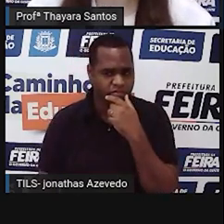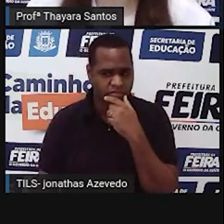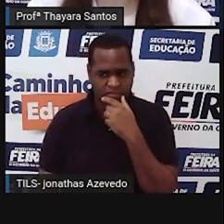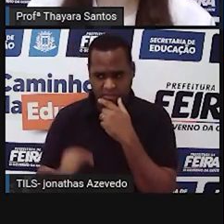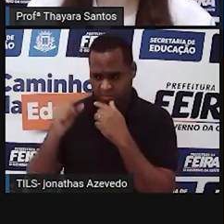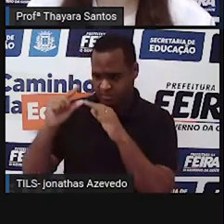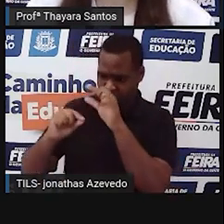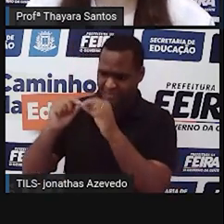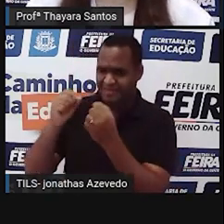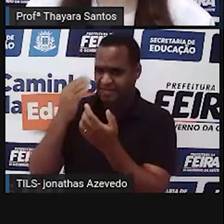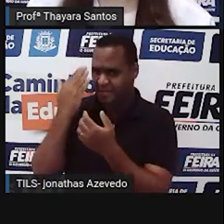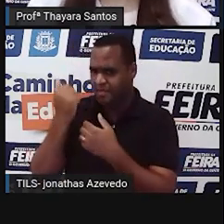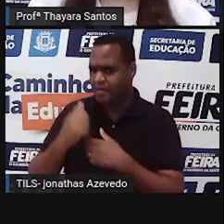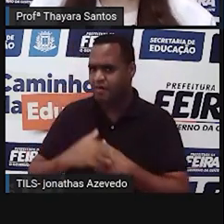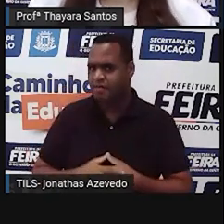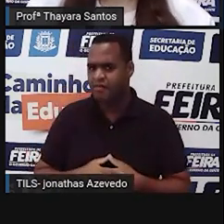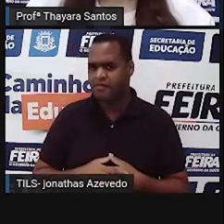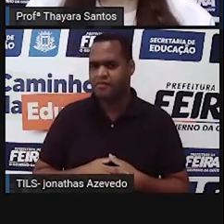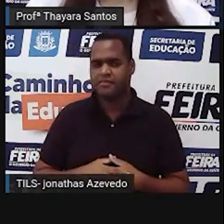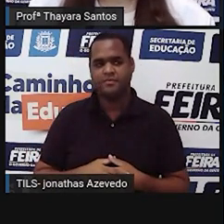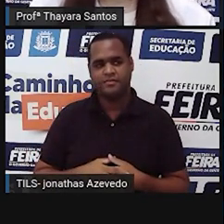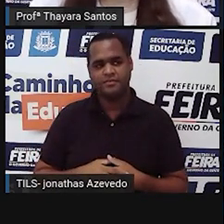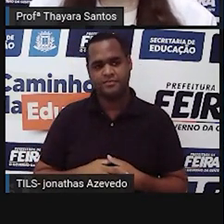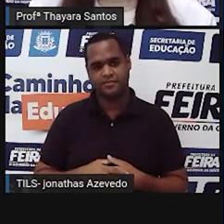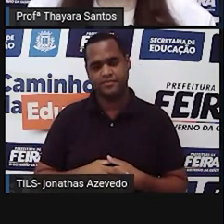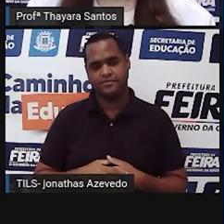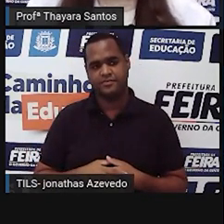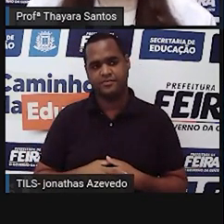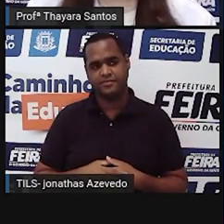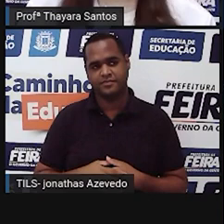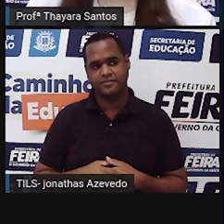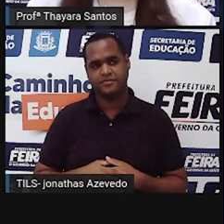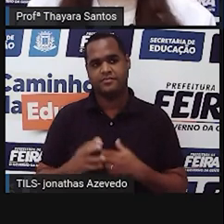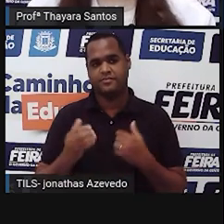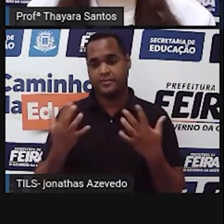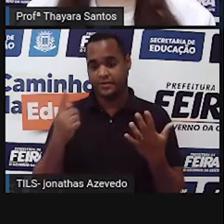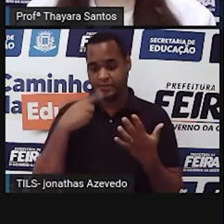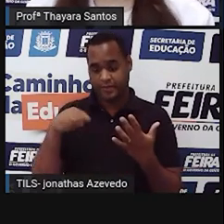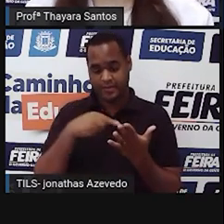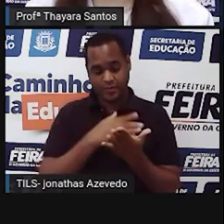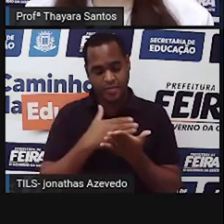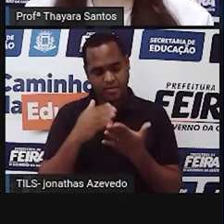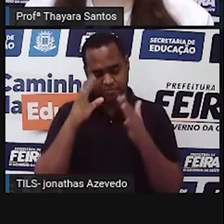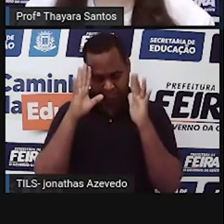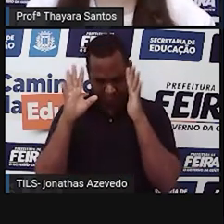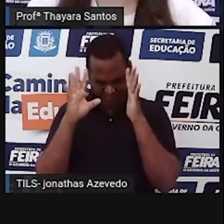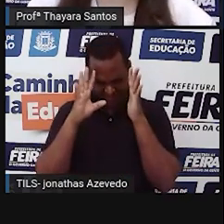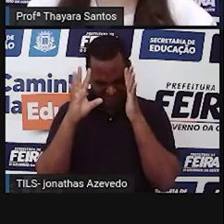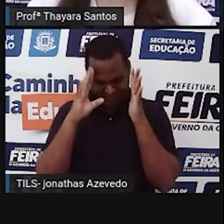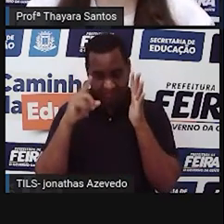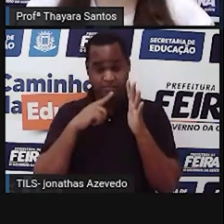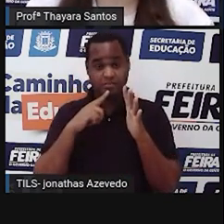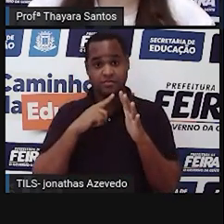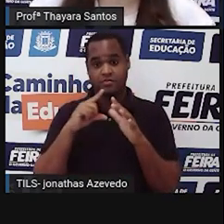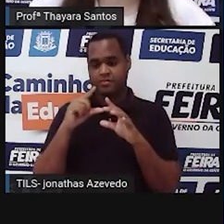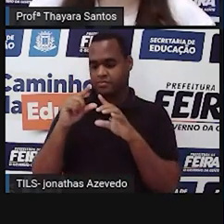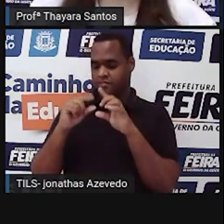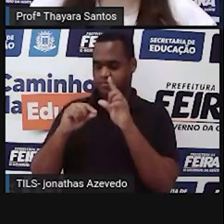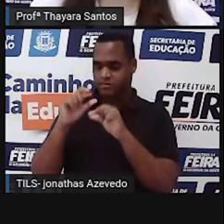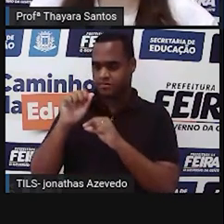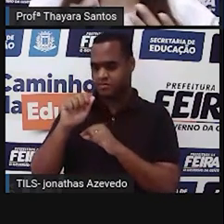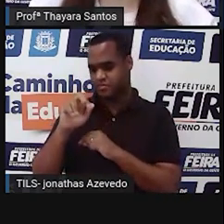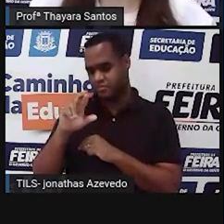que é astrologia? E aí? Então, a gente já começa pensando sobre isso. O que é astrologia?